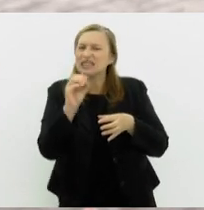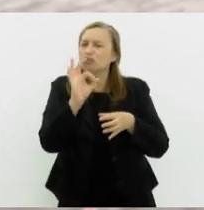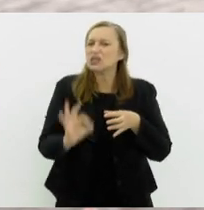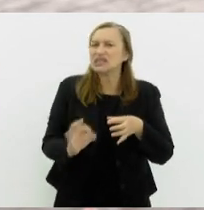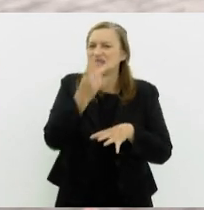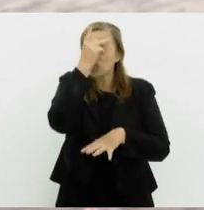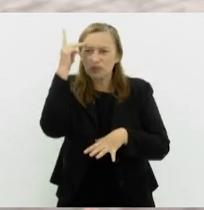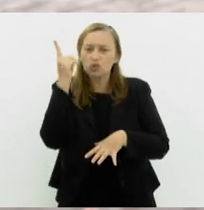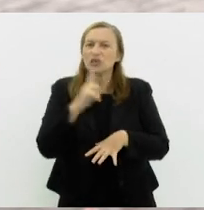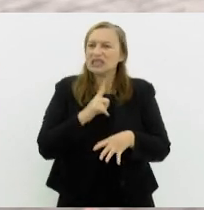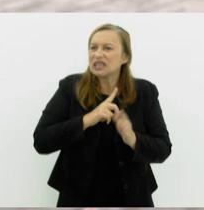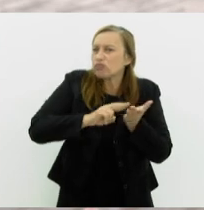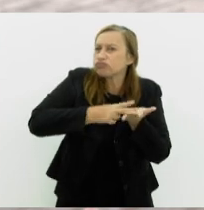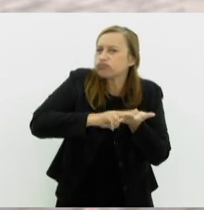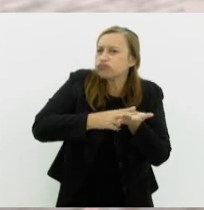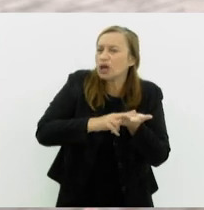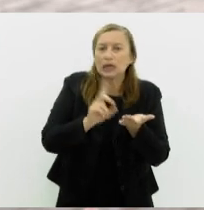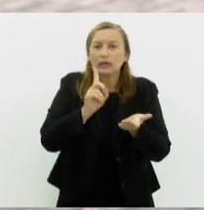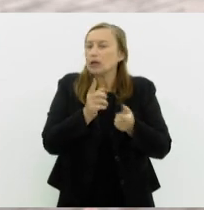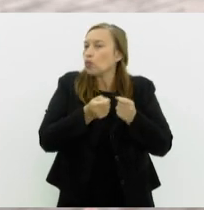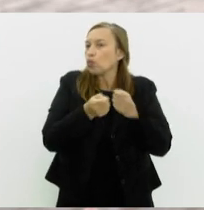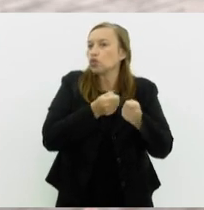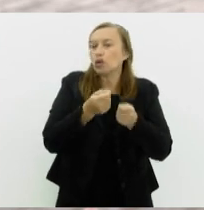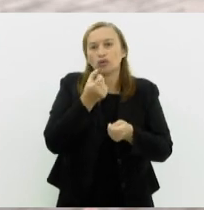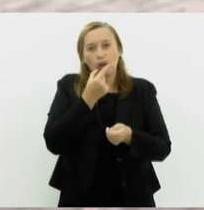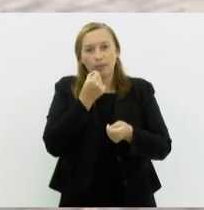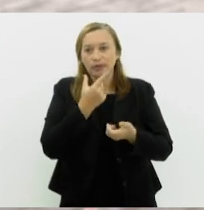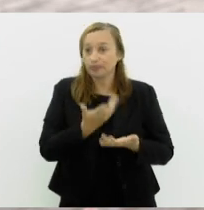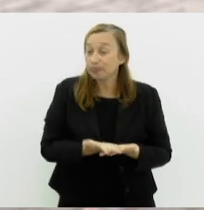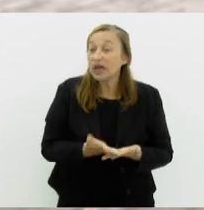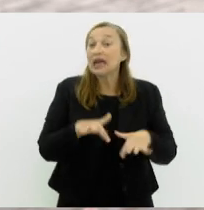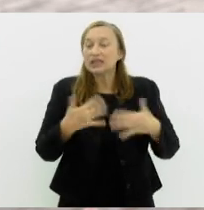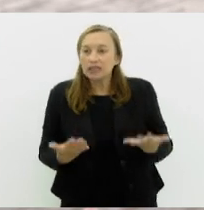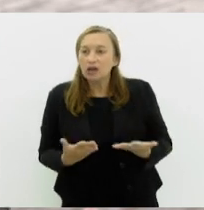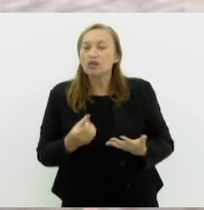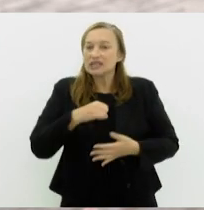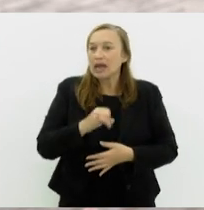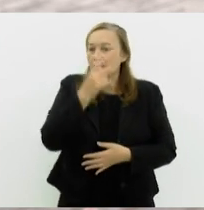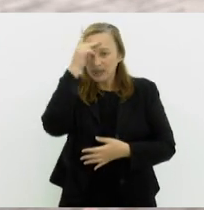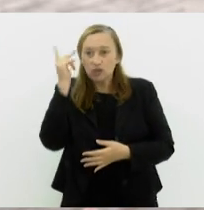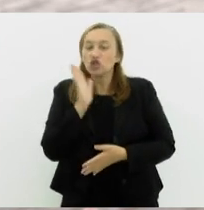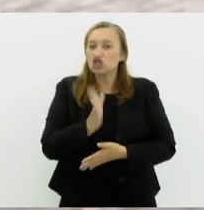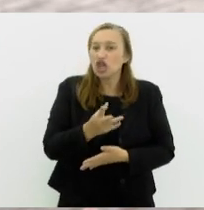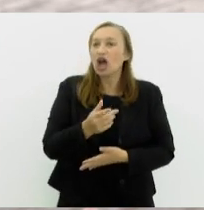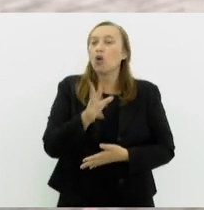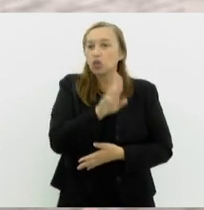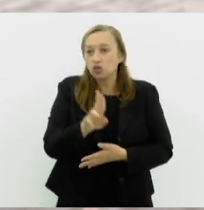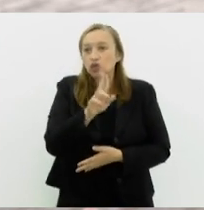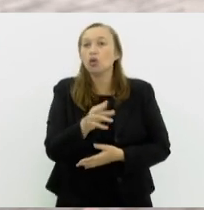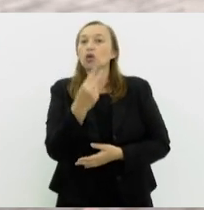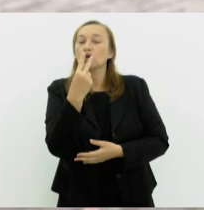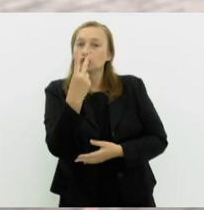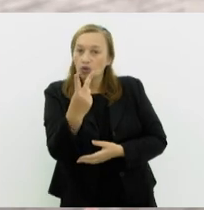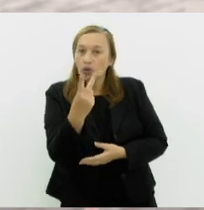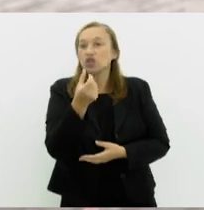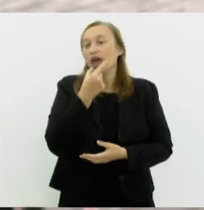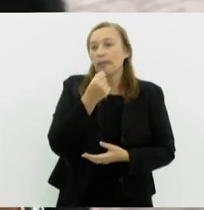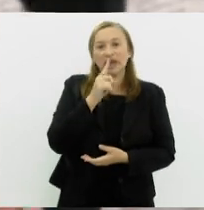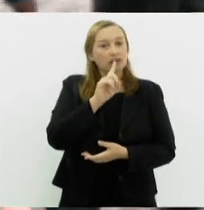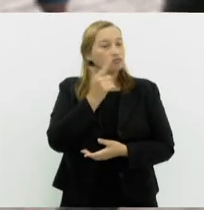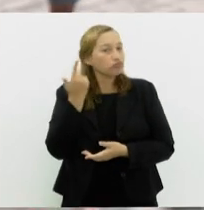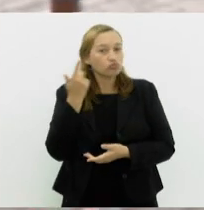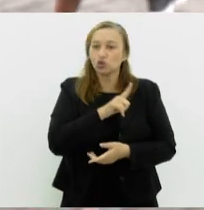pessoas, que têm epilepsia que não controlam com medicação. Então, se a pessoa já tentou usar duas medicações e não controlou,